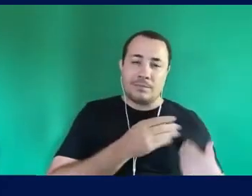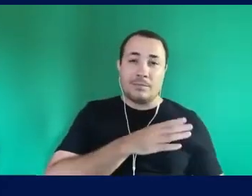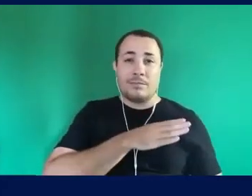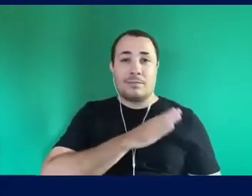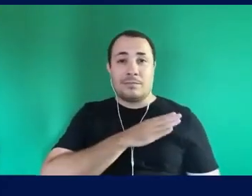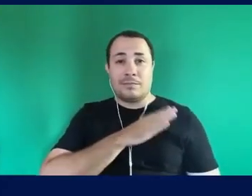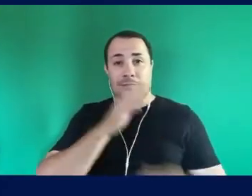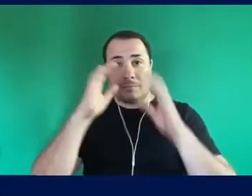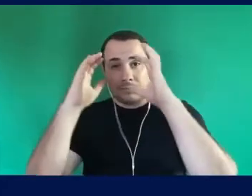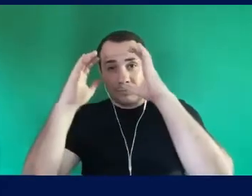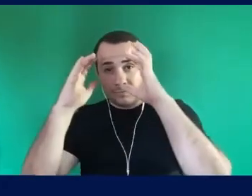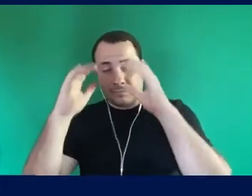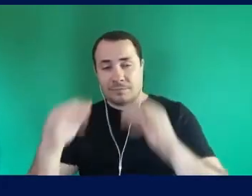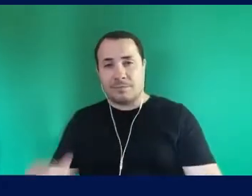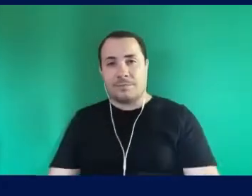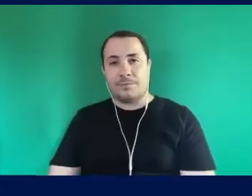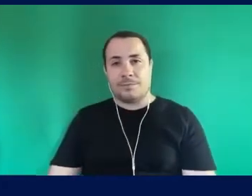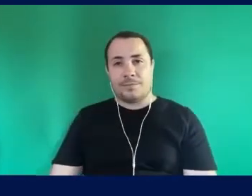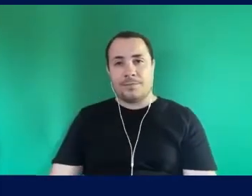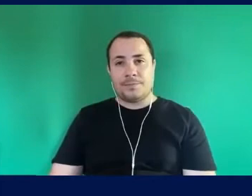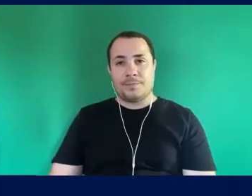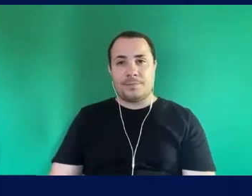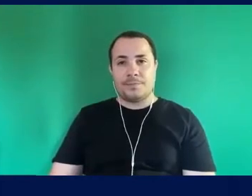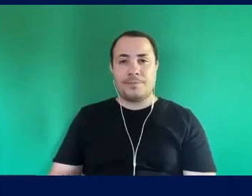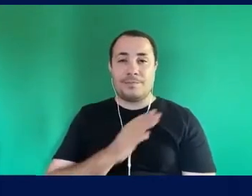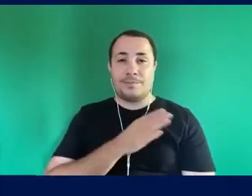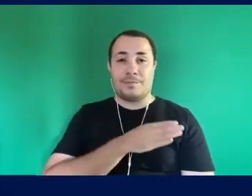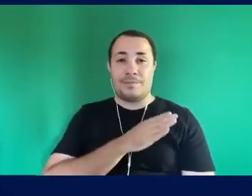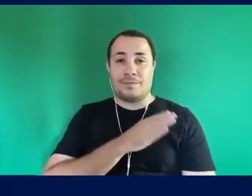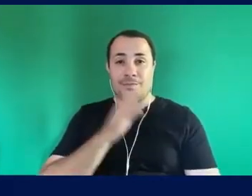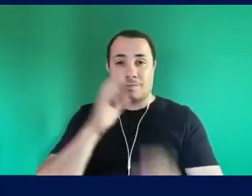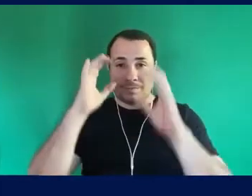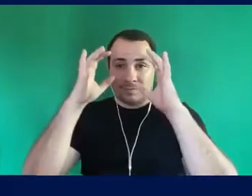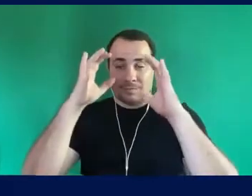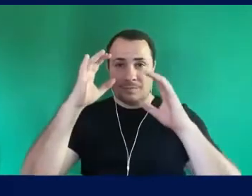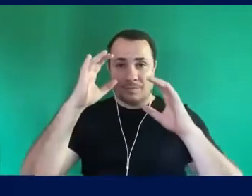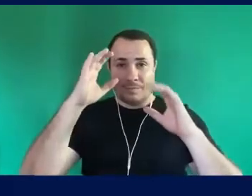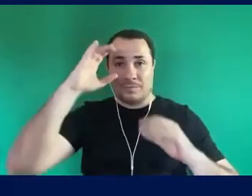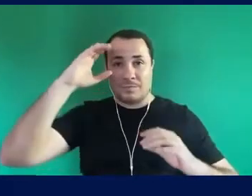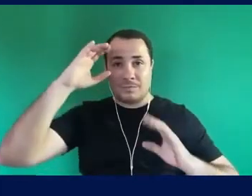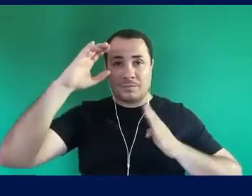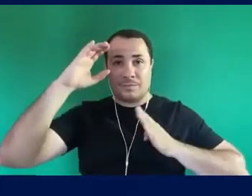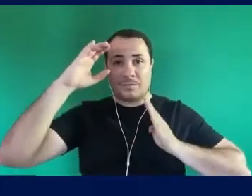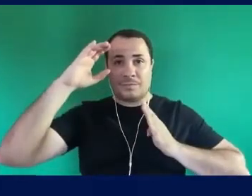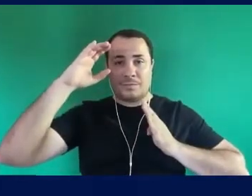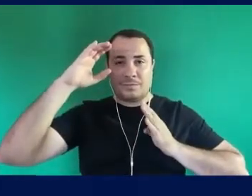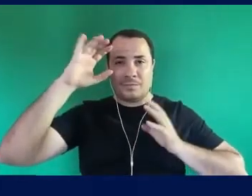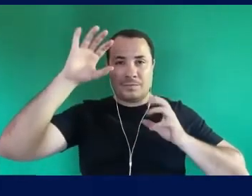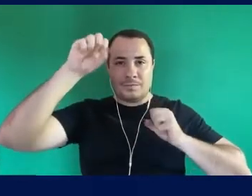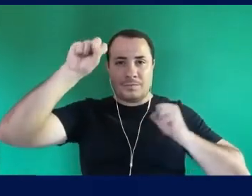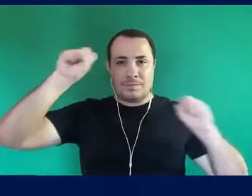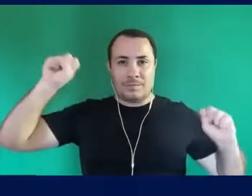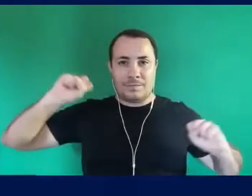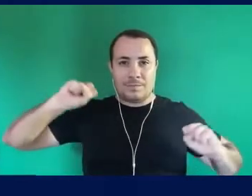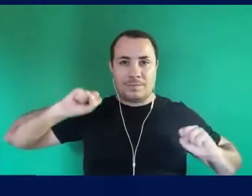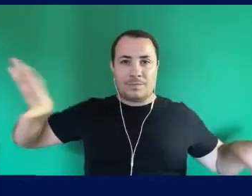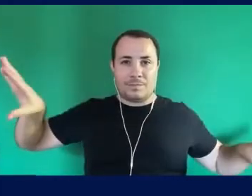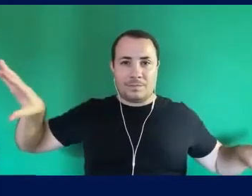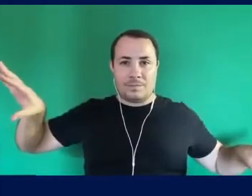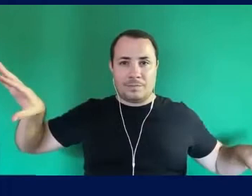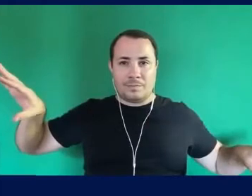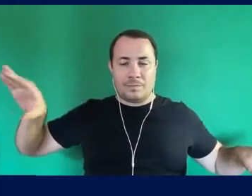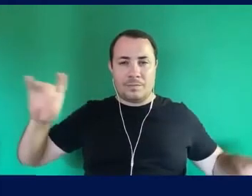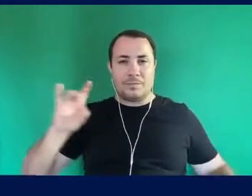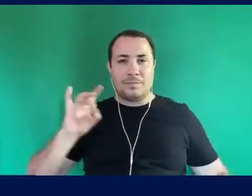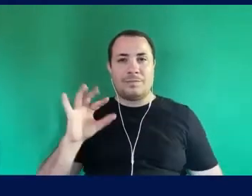Agora Quando o coração E o cérebro São retirados Porque nós não temos Mais pauta no real Colocamos apenas O